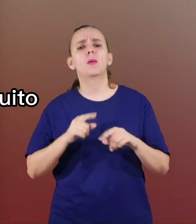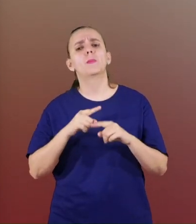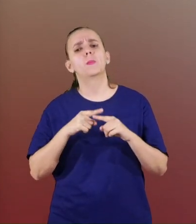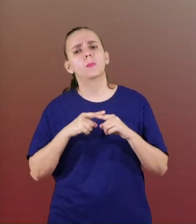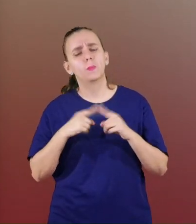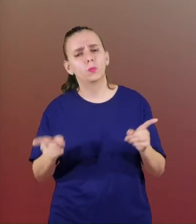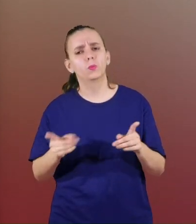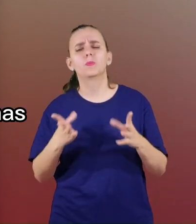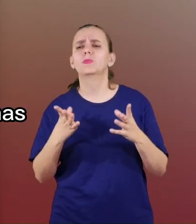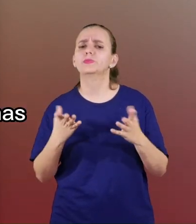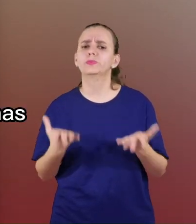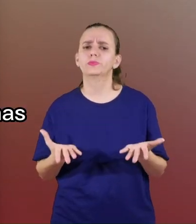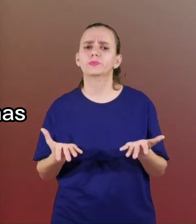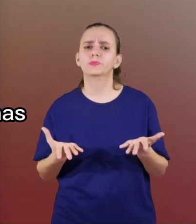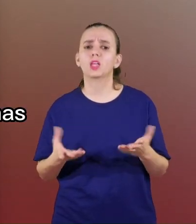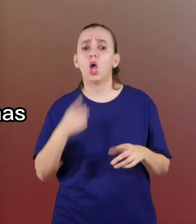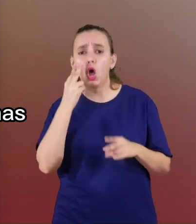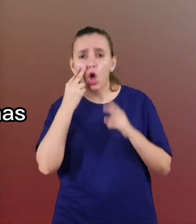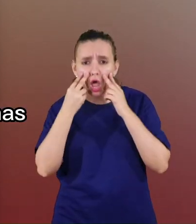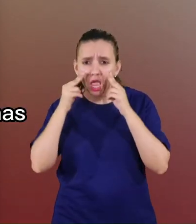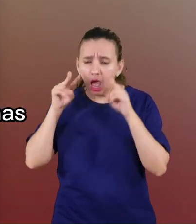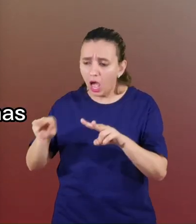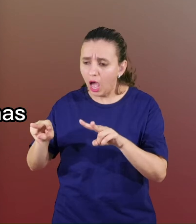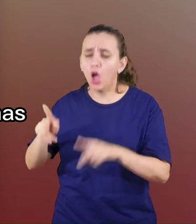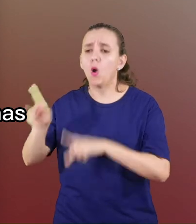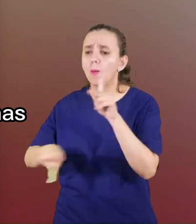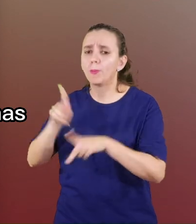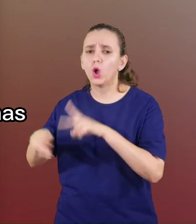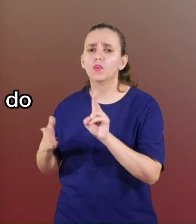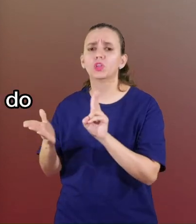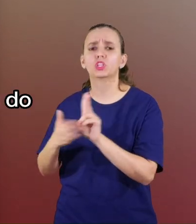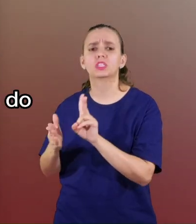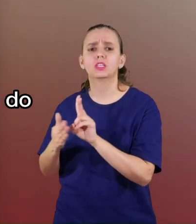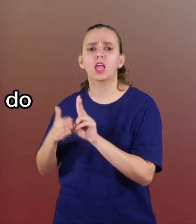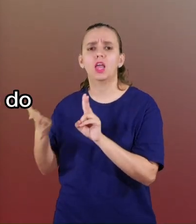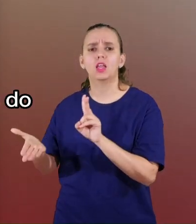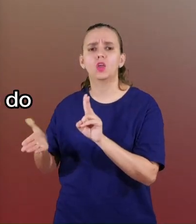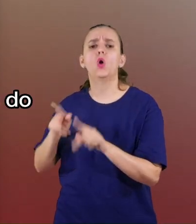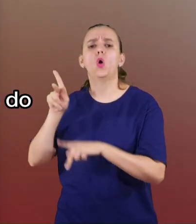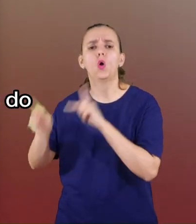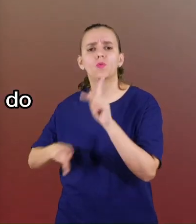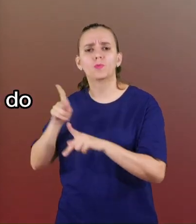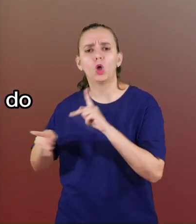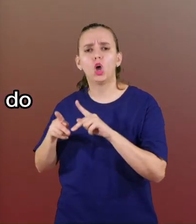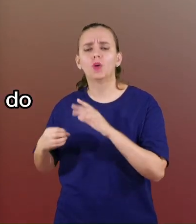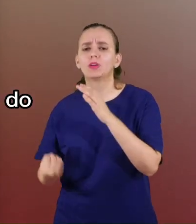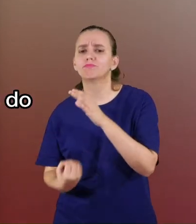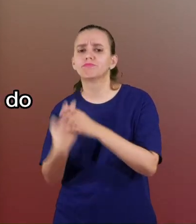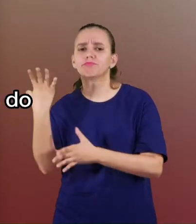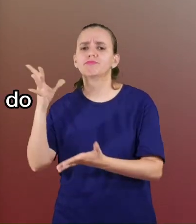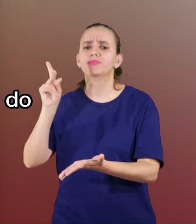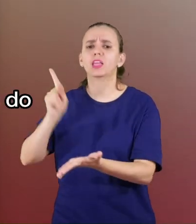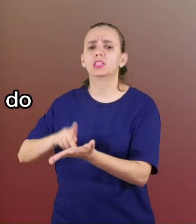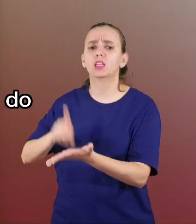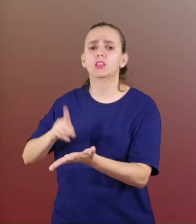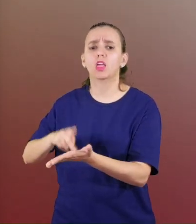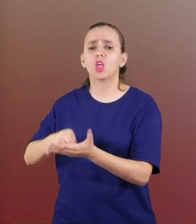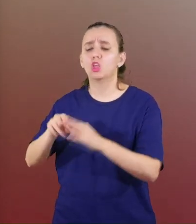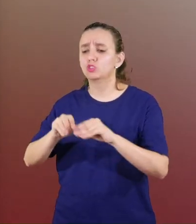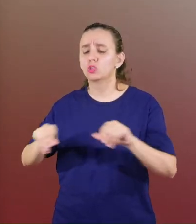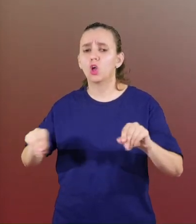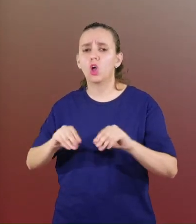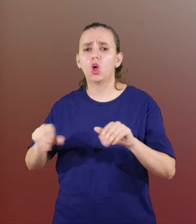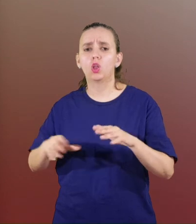o olhar para esses povos indígenas como povos originários e verdadeiros do solo brasileiro.